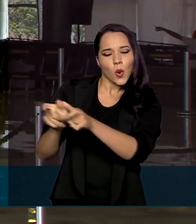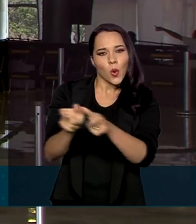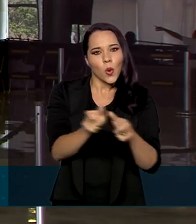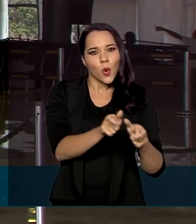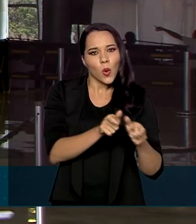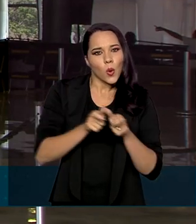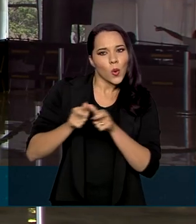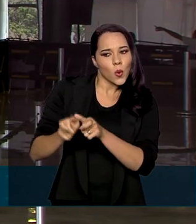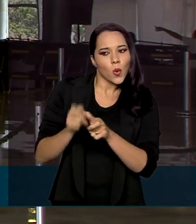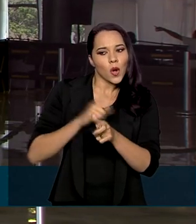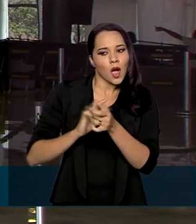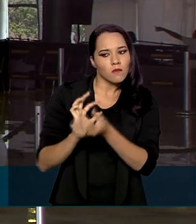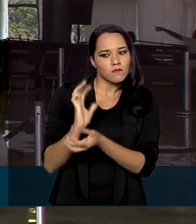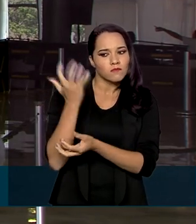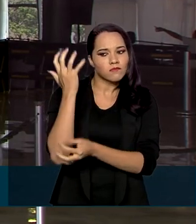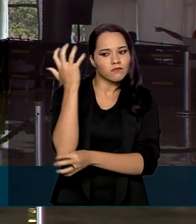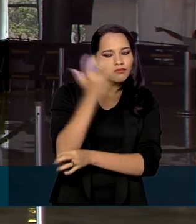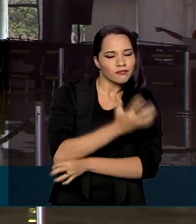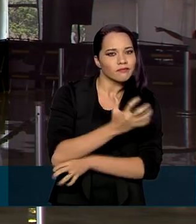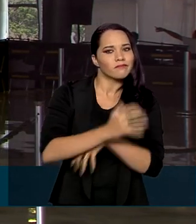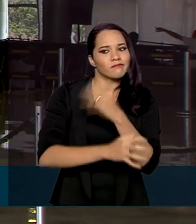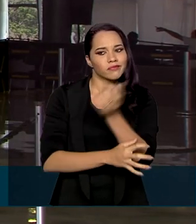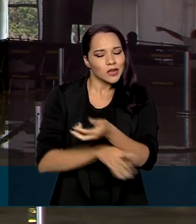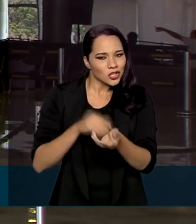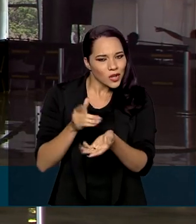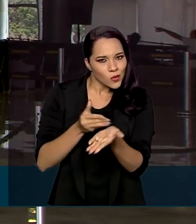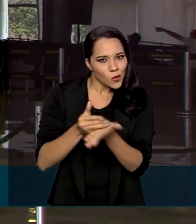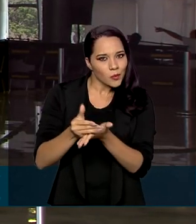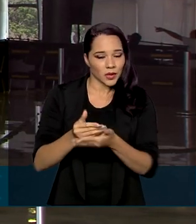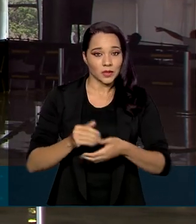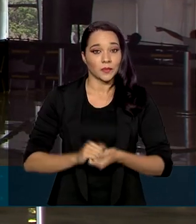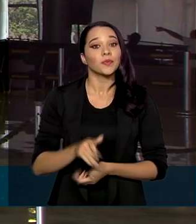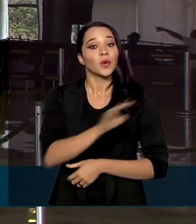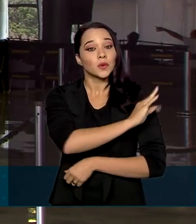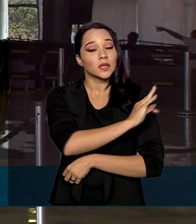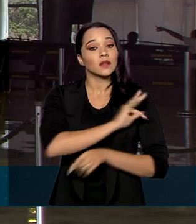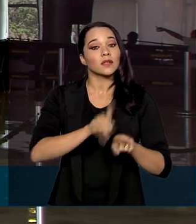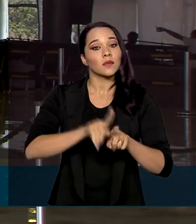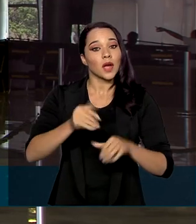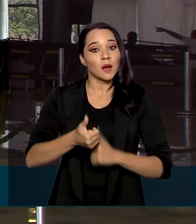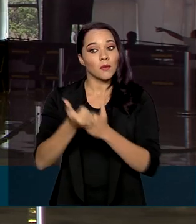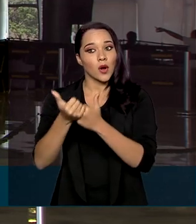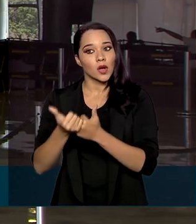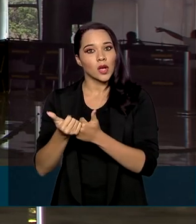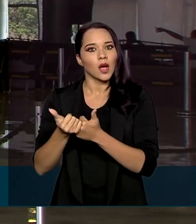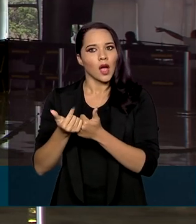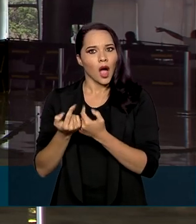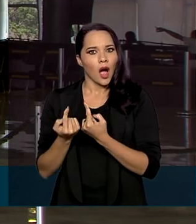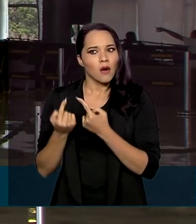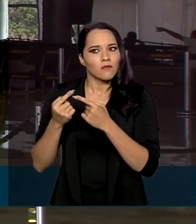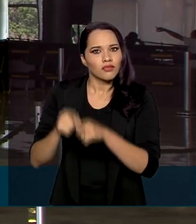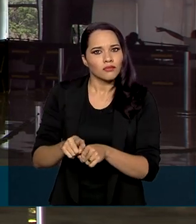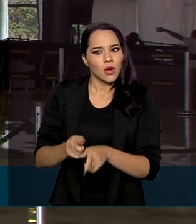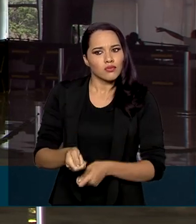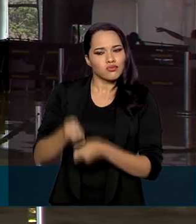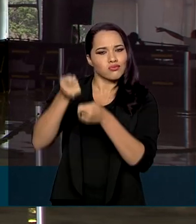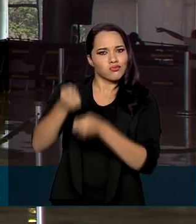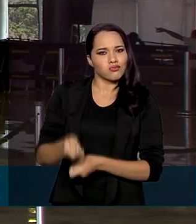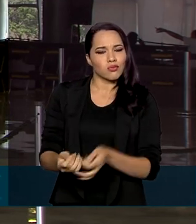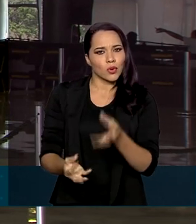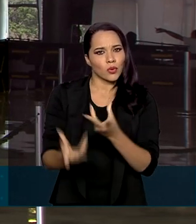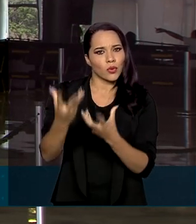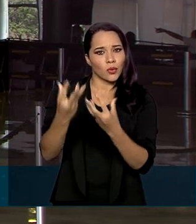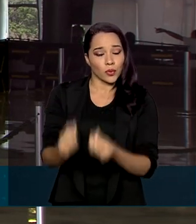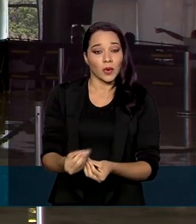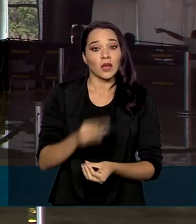de desmatamento. E ainda no início, os técnicos também apoiam o combate às queimadas. Eles apontam que o